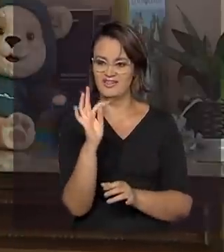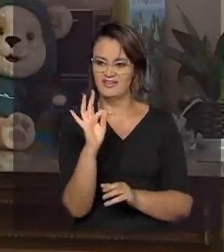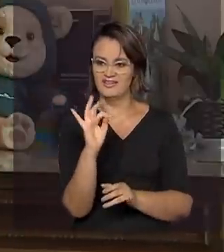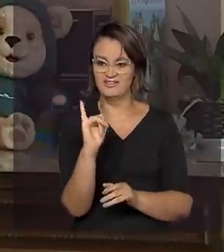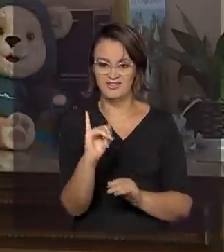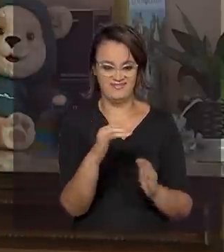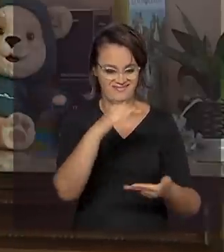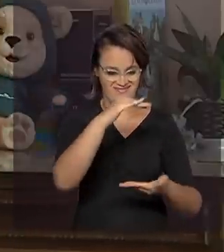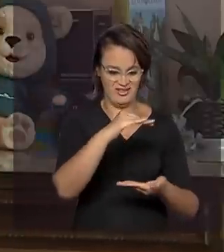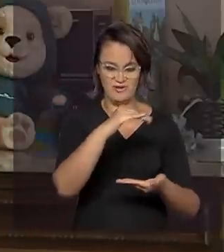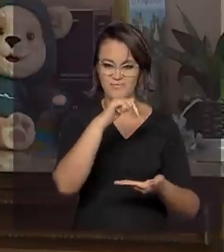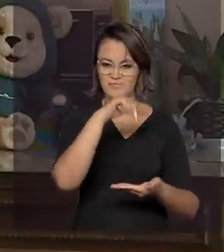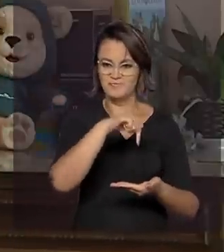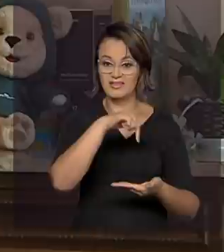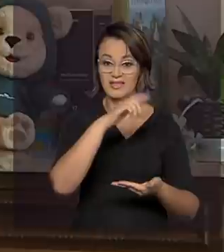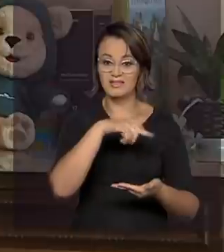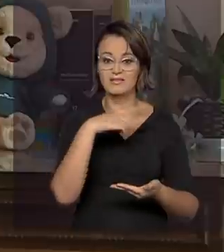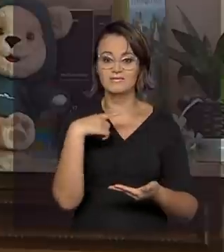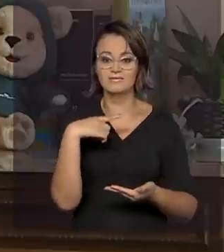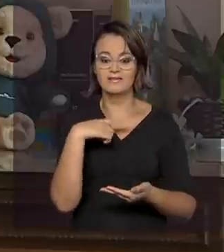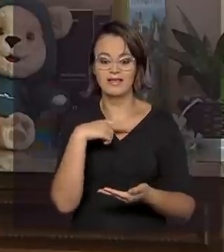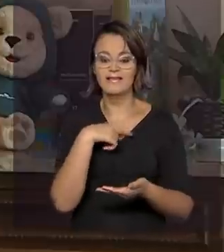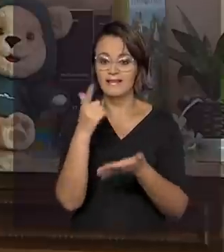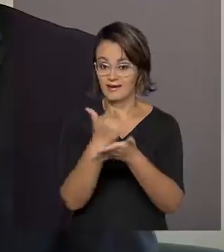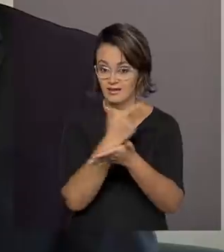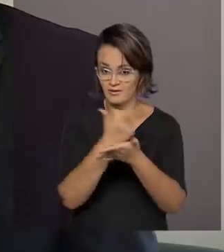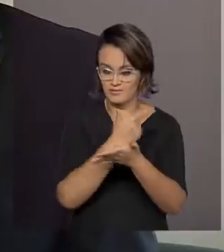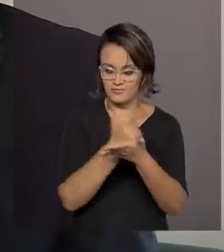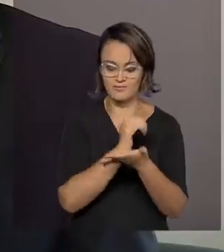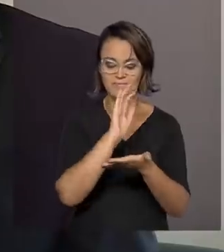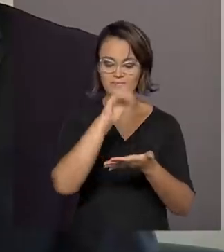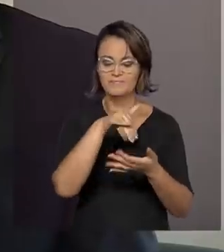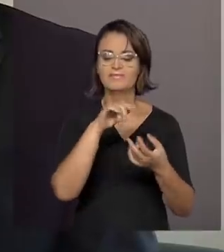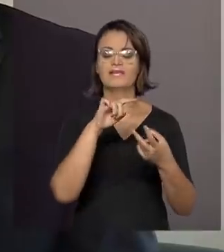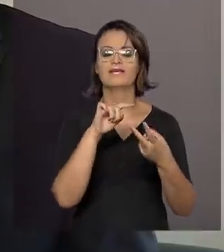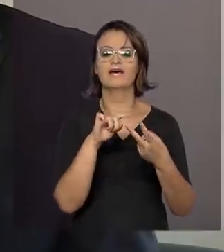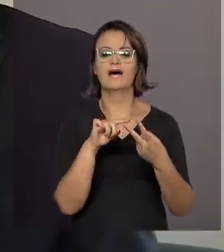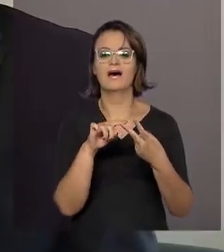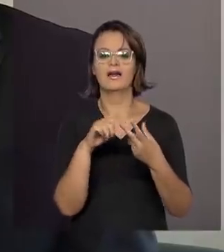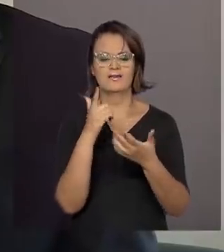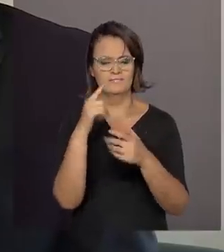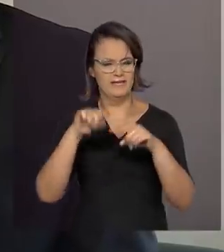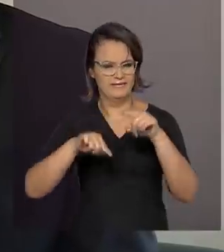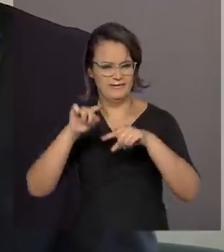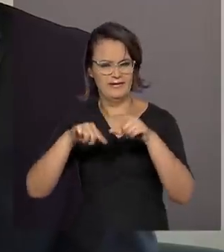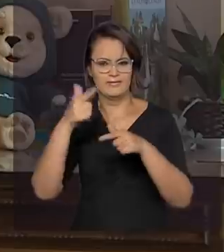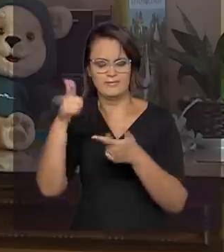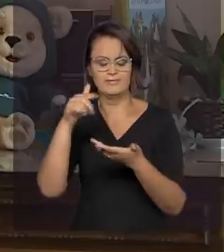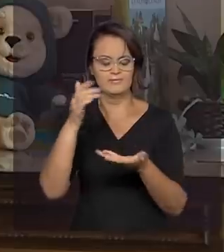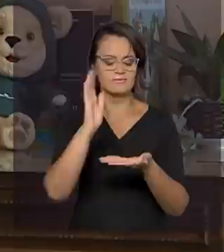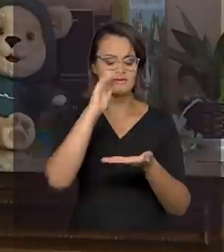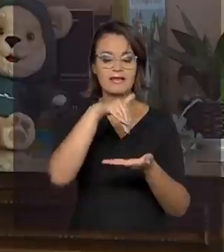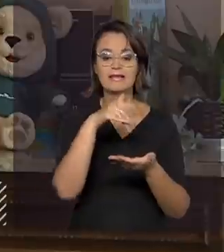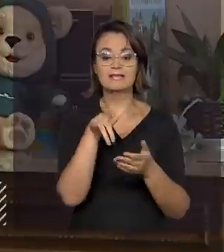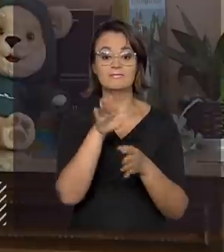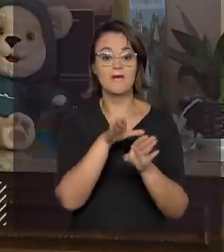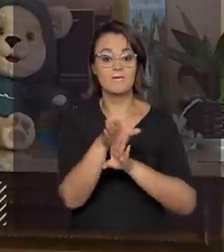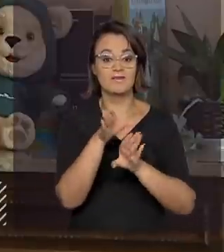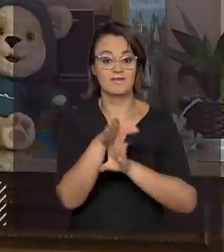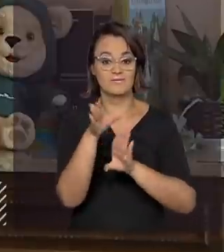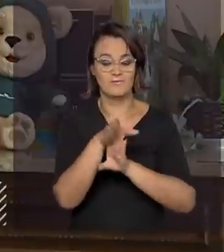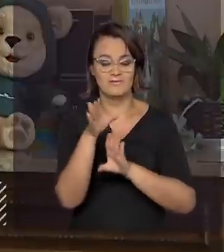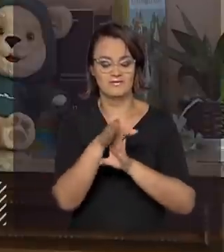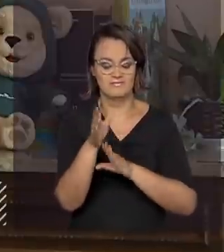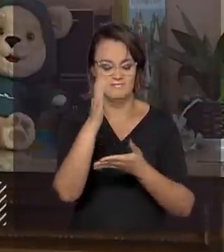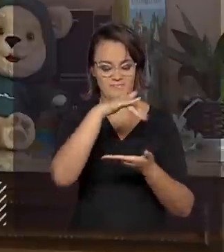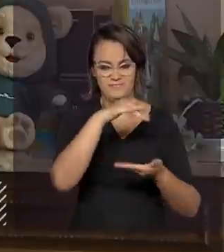famílias recebam não só alguns dos livros da coleção Conta Pra Mim e outros materiais, como também as orientações. Os